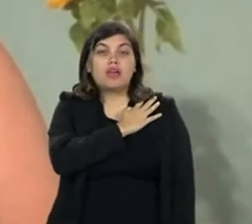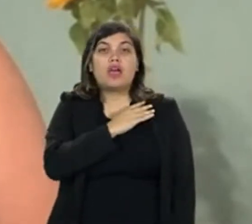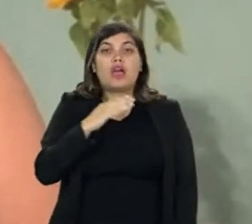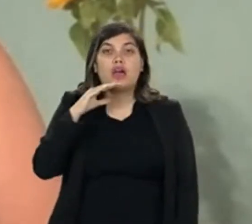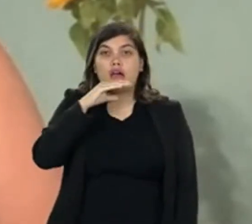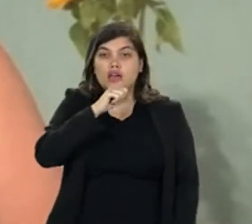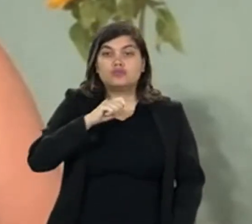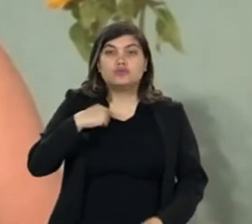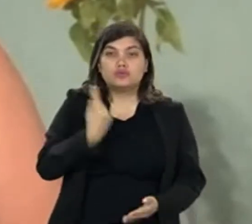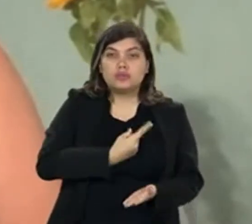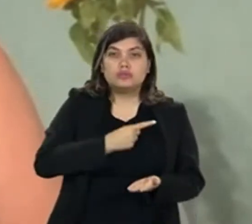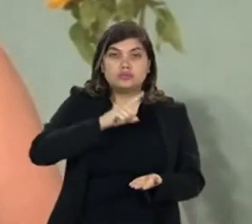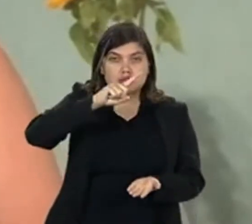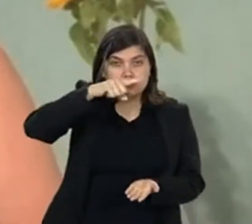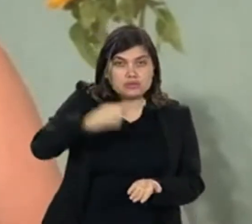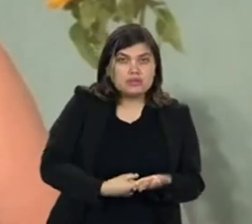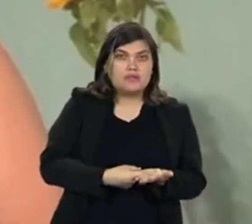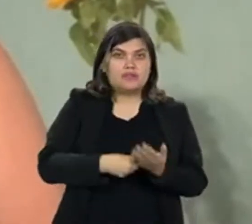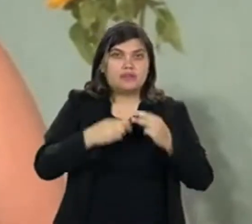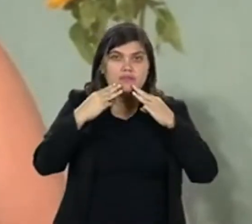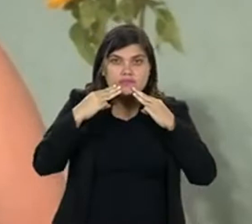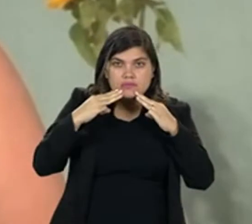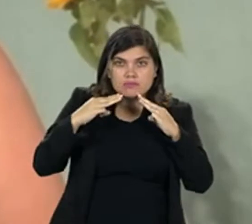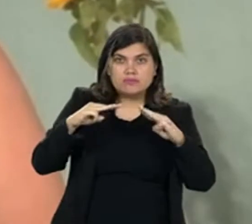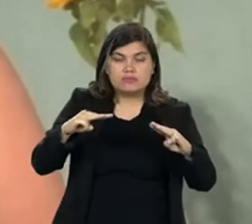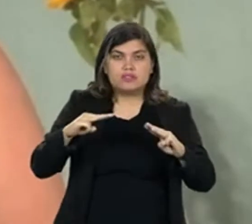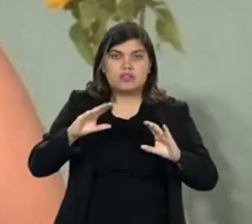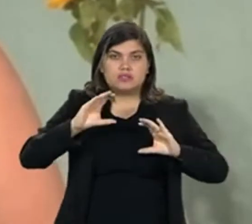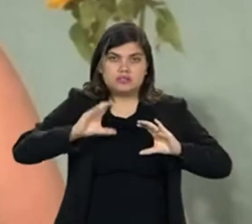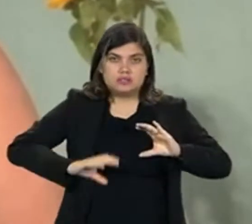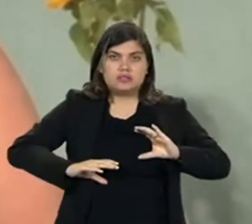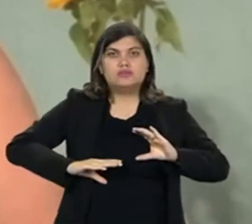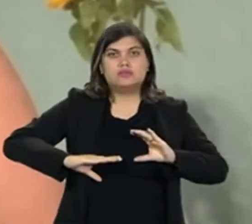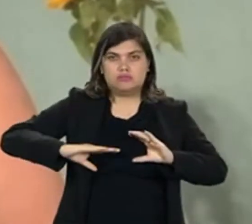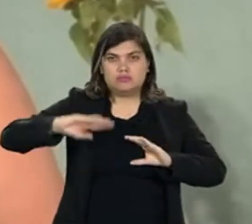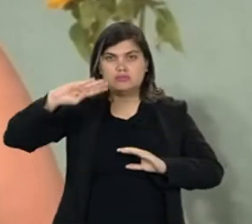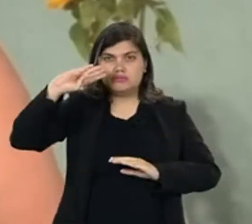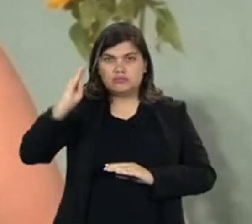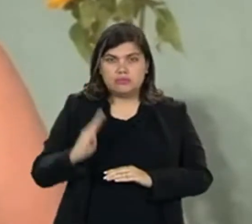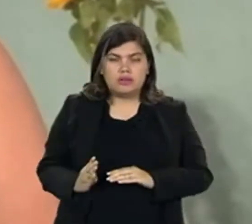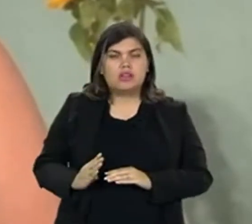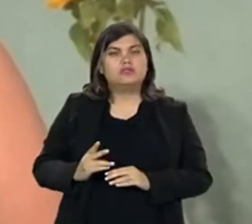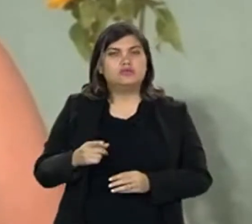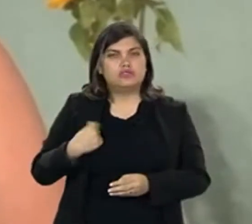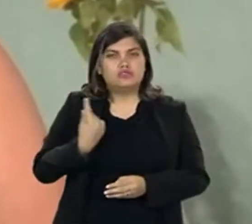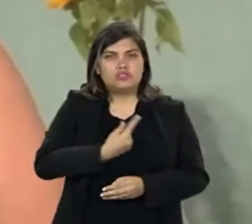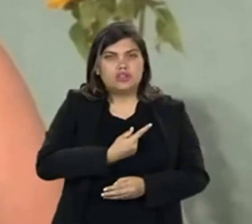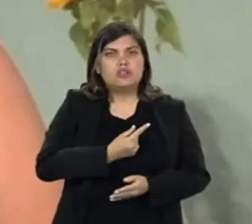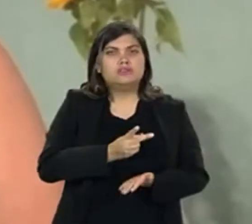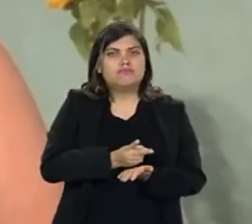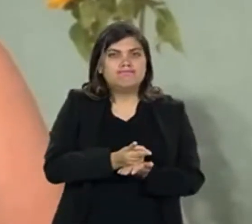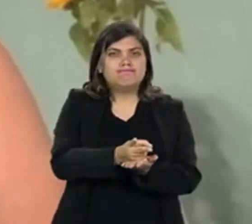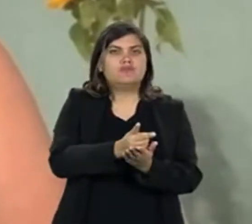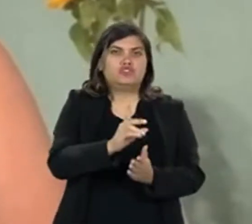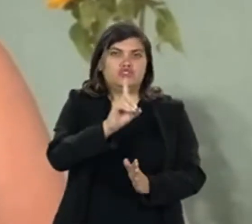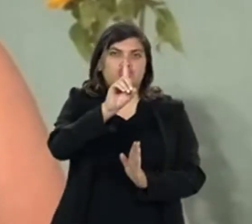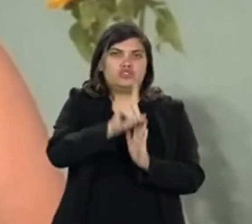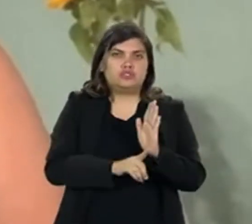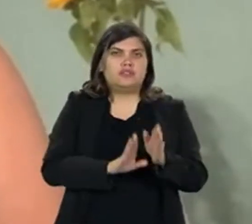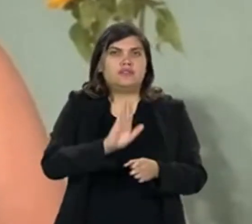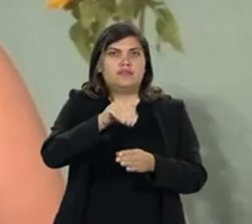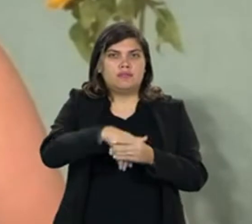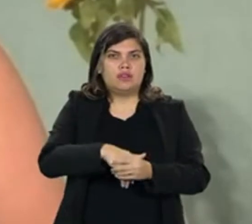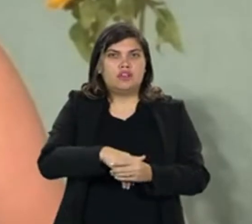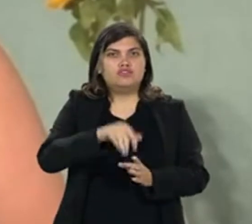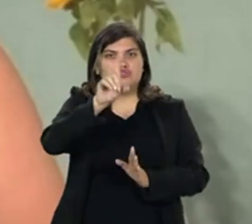E eu acho que é nosso dever, nossa missão como cidadãs e cidadãs desse país mantermos o